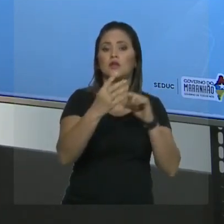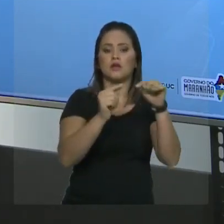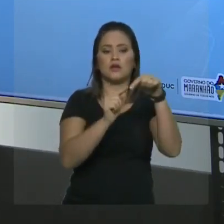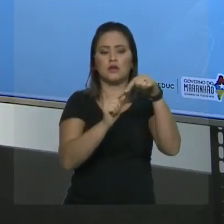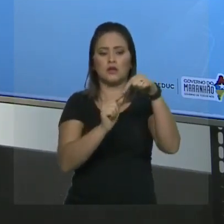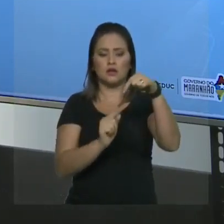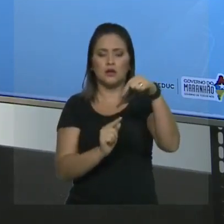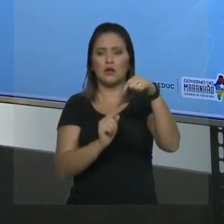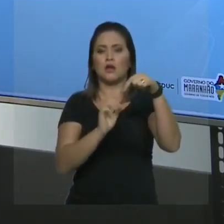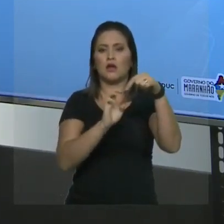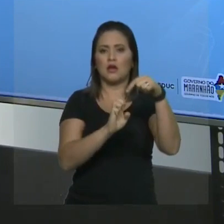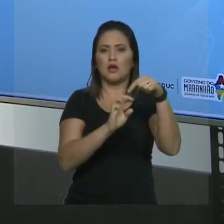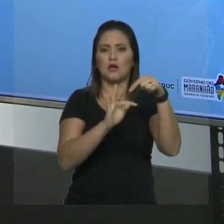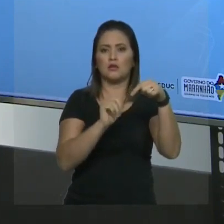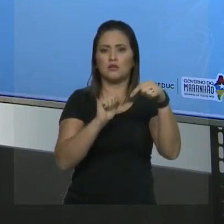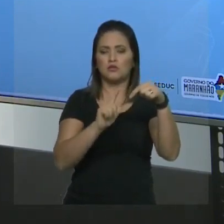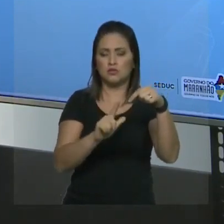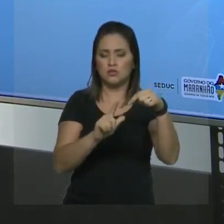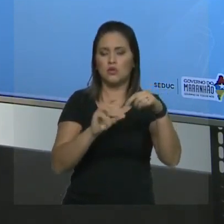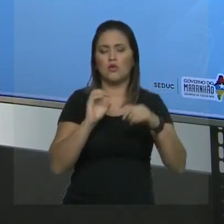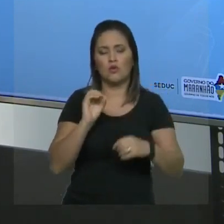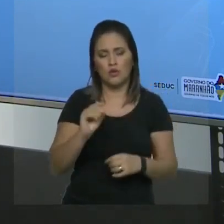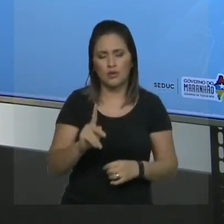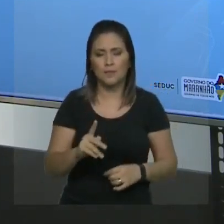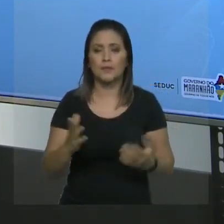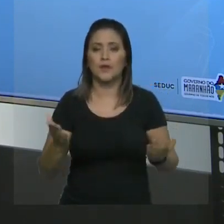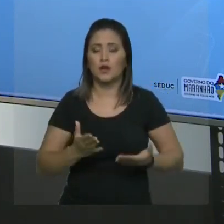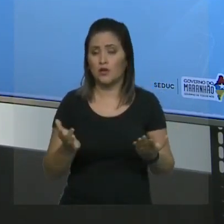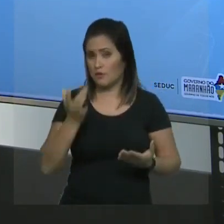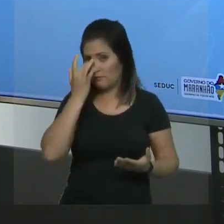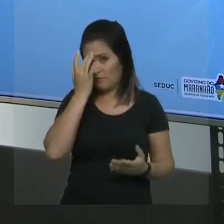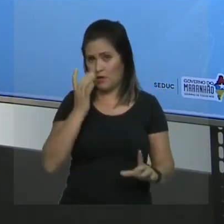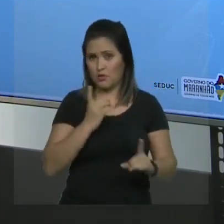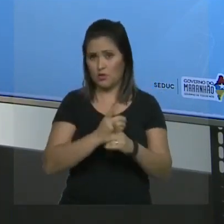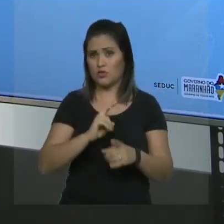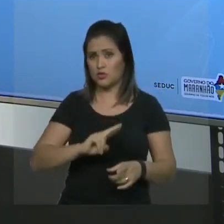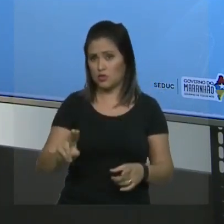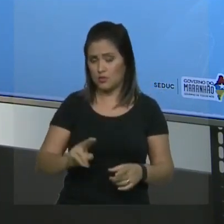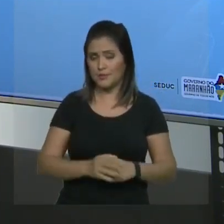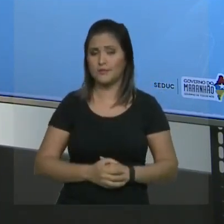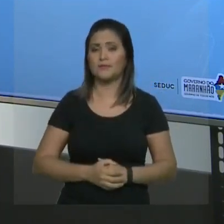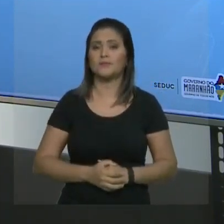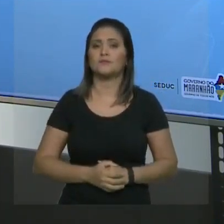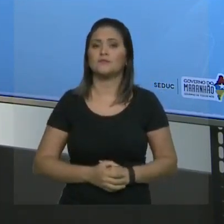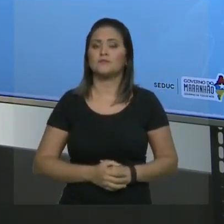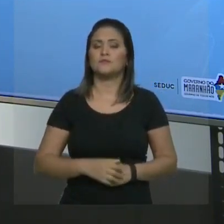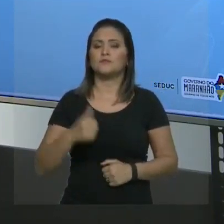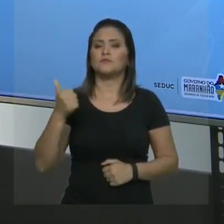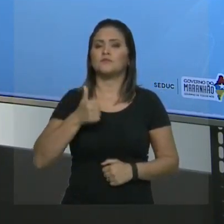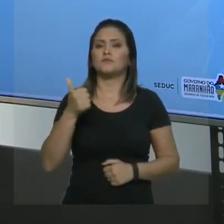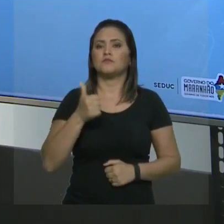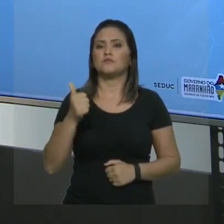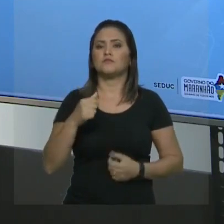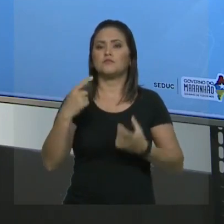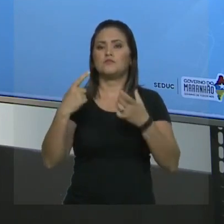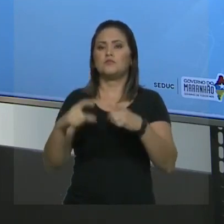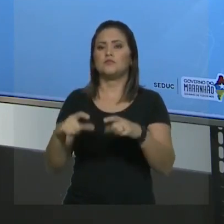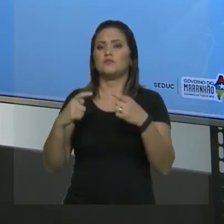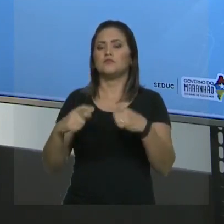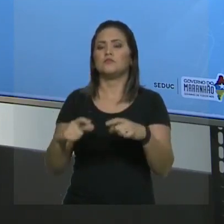dar o nome. E qual é a sequência, professor, para dar o nome? Você vai fazer o seguinte. Você vai indicar primeiro a posição